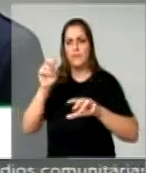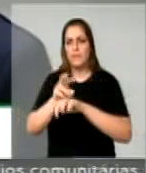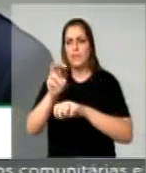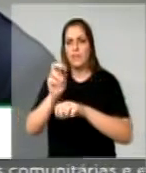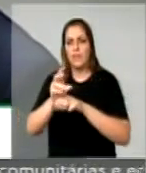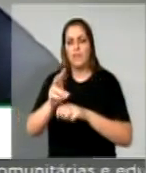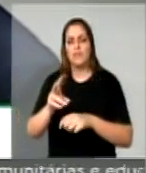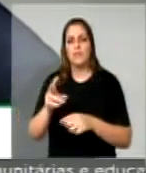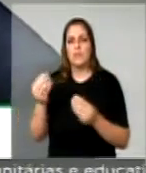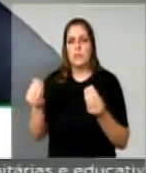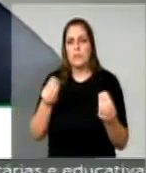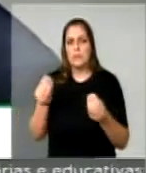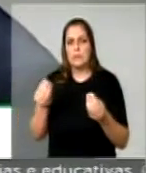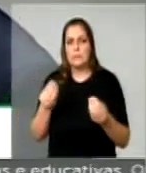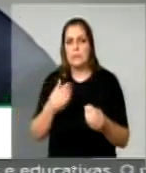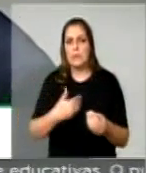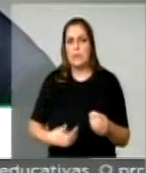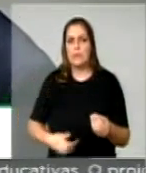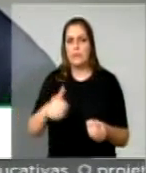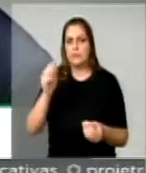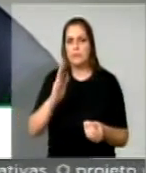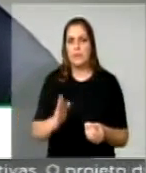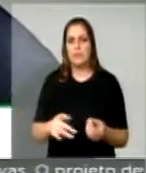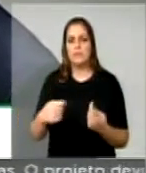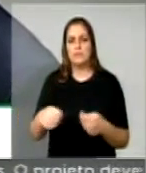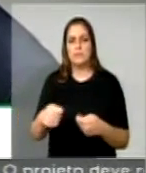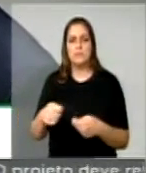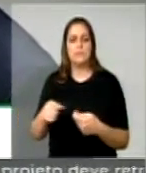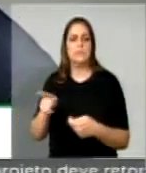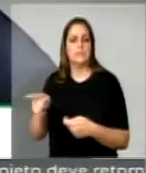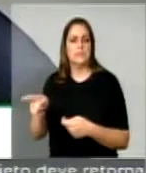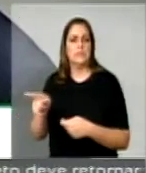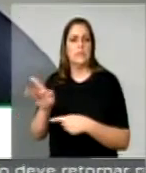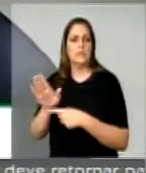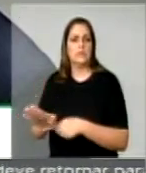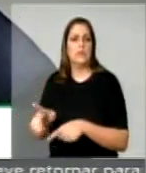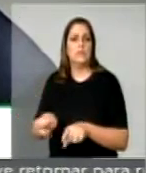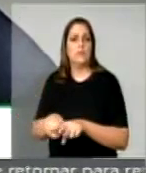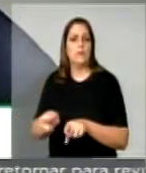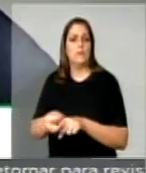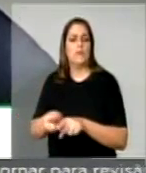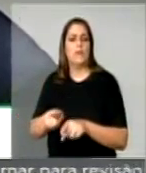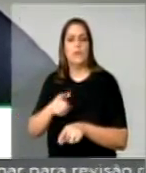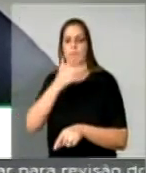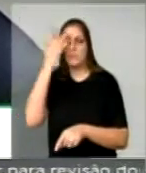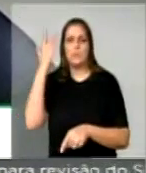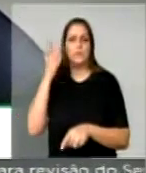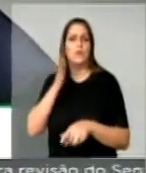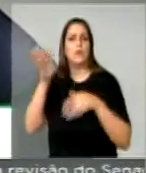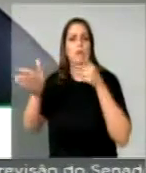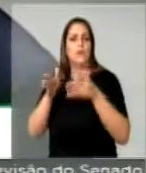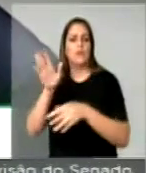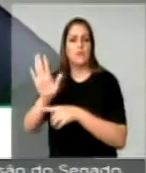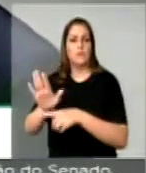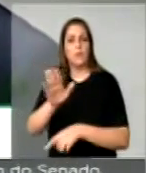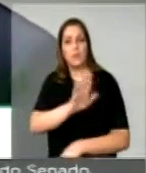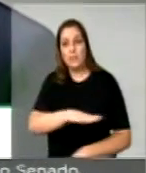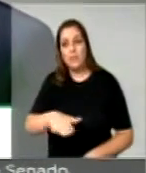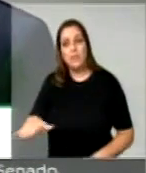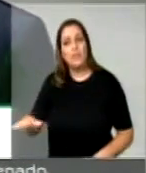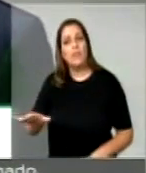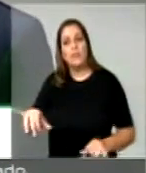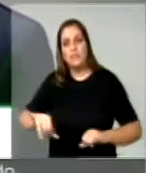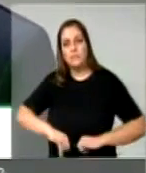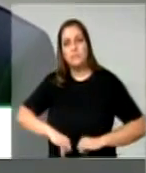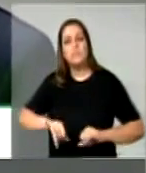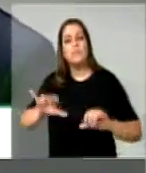do governo brasileiro, depende também de uma ação humanitária. Crianças foram atingidas, muitas crianças.